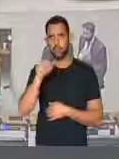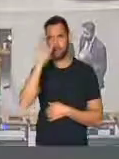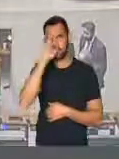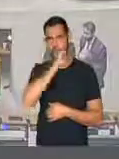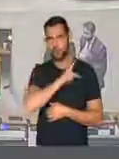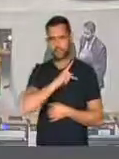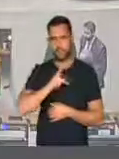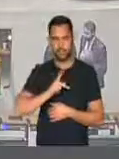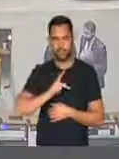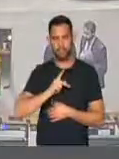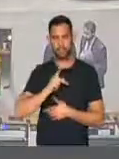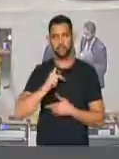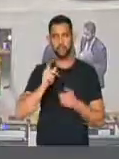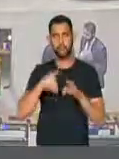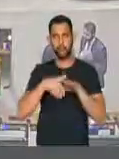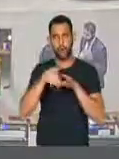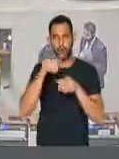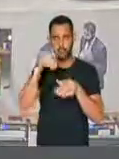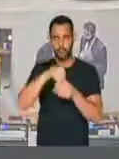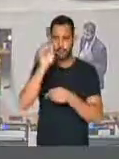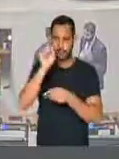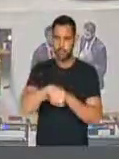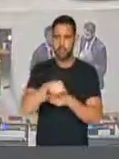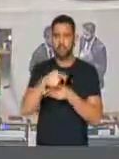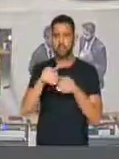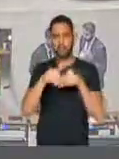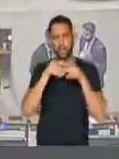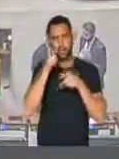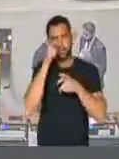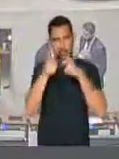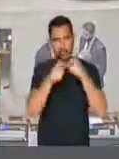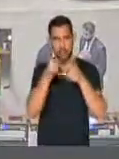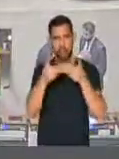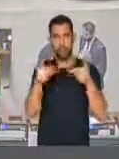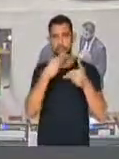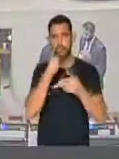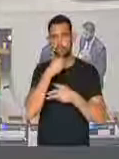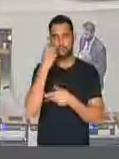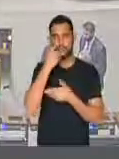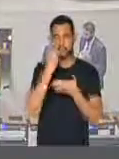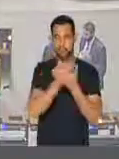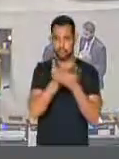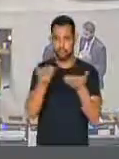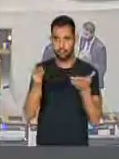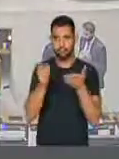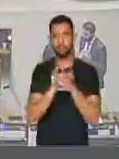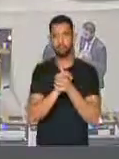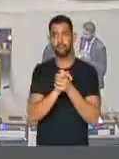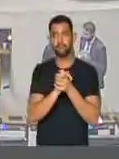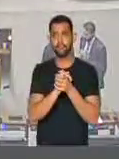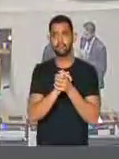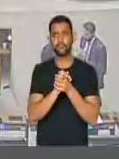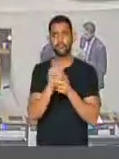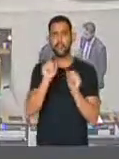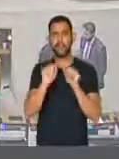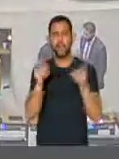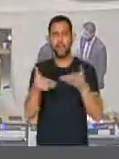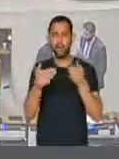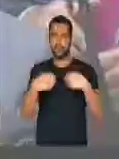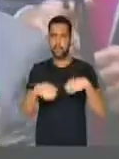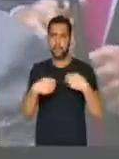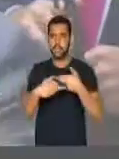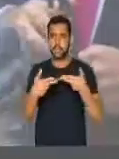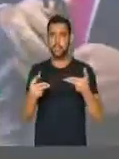Presidente, o Podemos orienta assim e chama a atenção dos senhores e das senhoras deputados para a